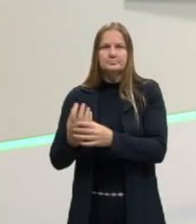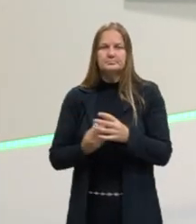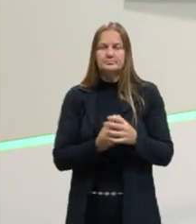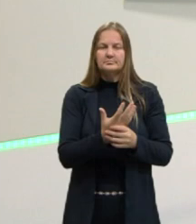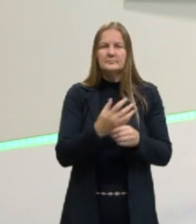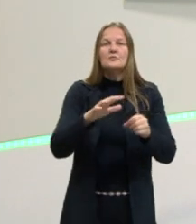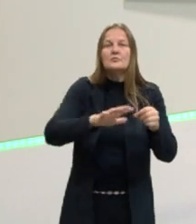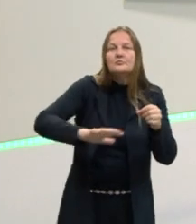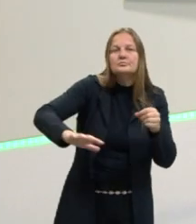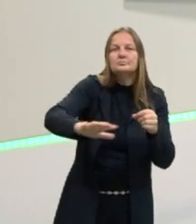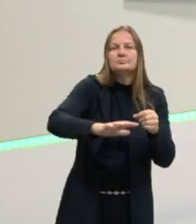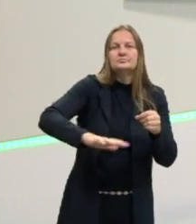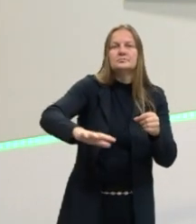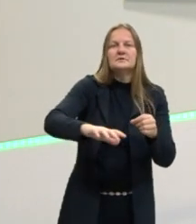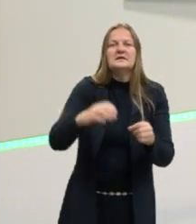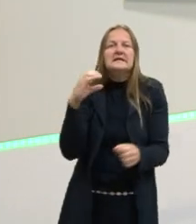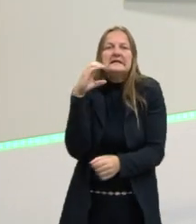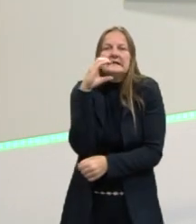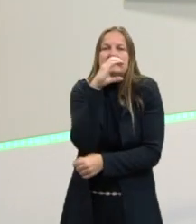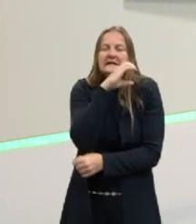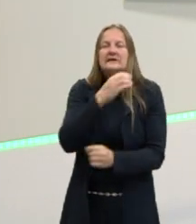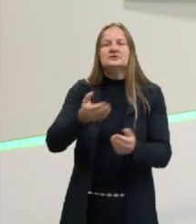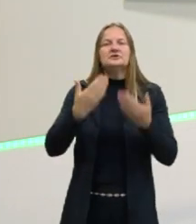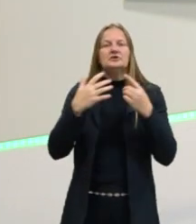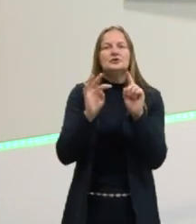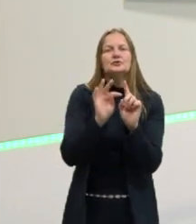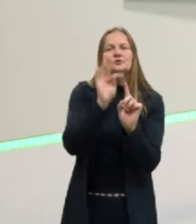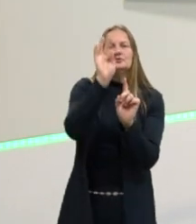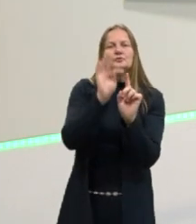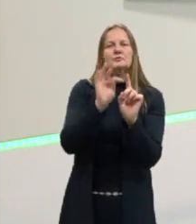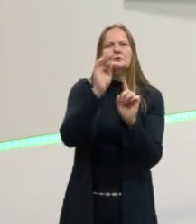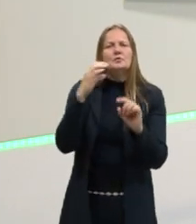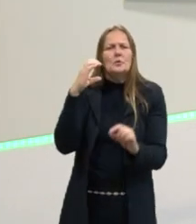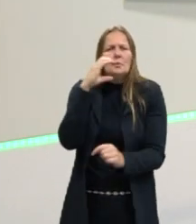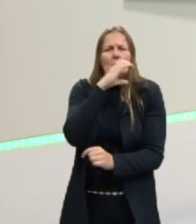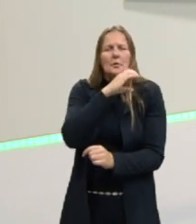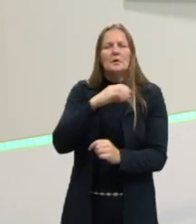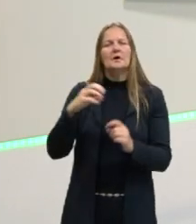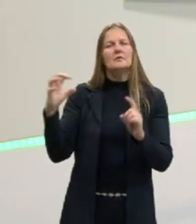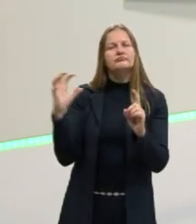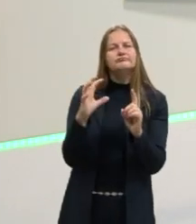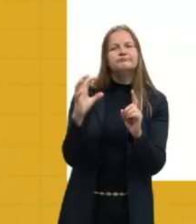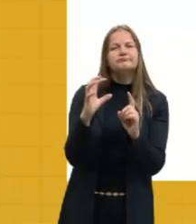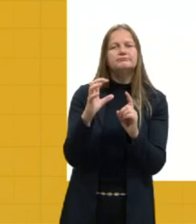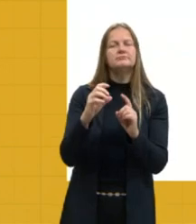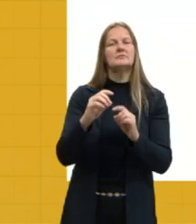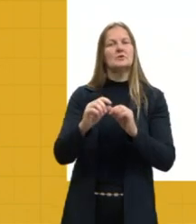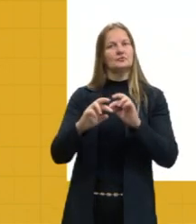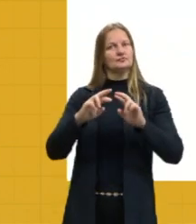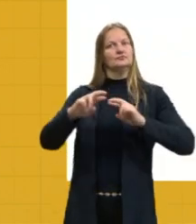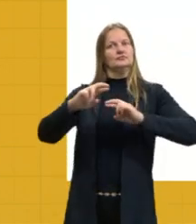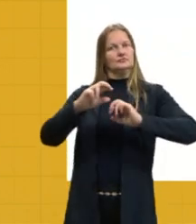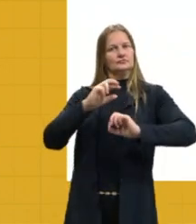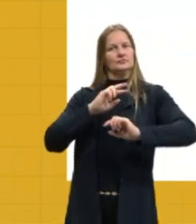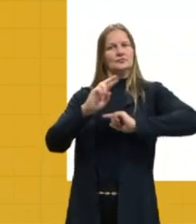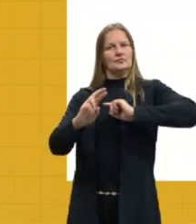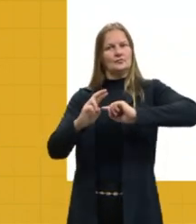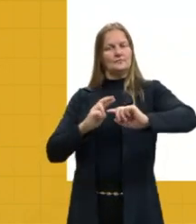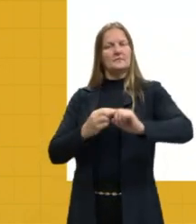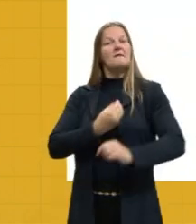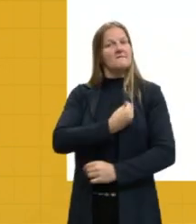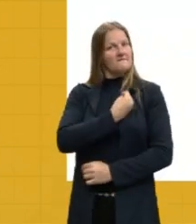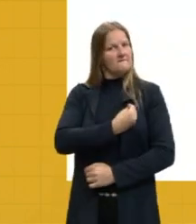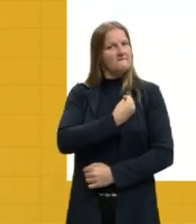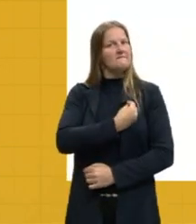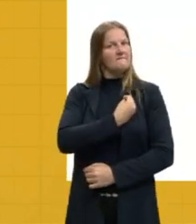meio em elas estão. Se está muito quente, dependendo da temperatura, dependendo do estímulo, ela vai reagir. Tá, gente? Planta é um ser